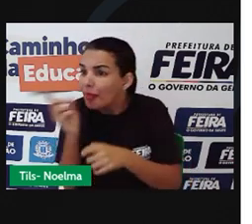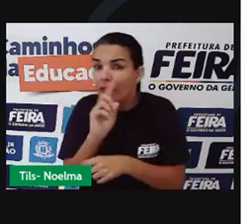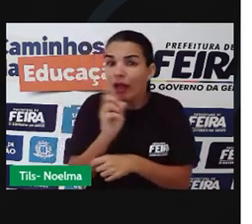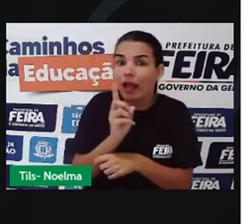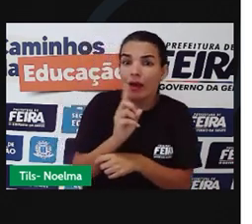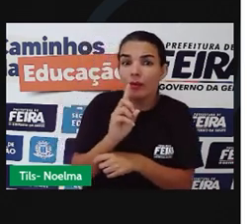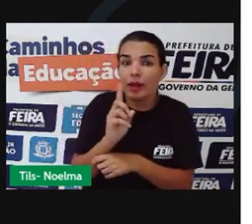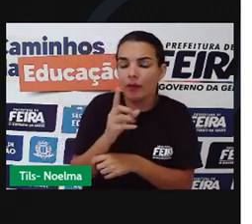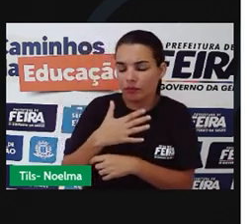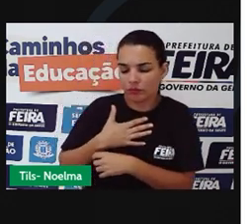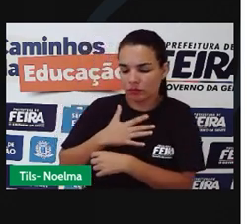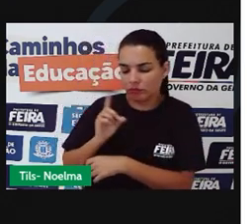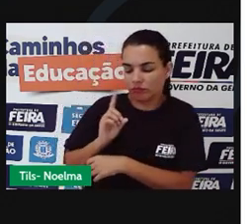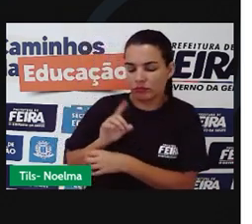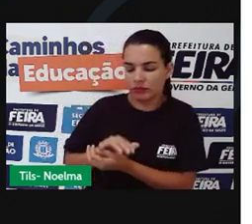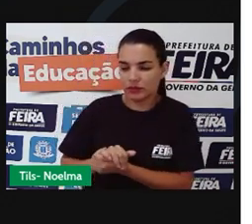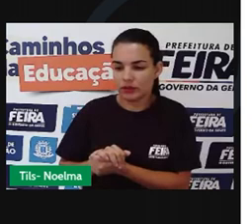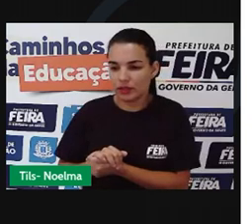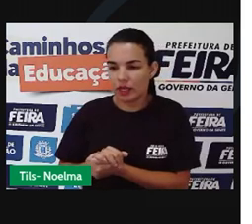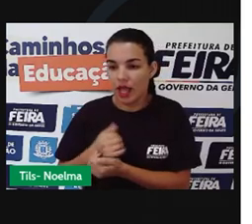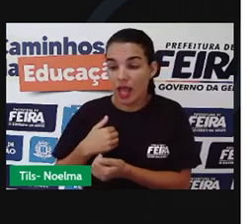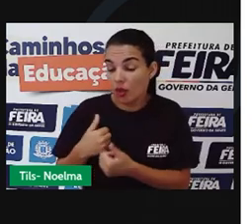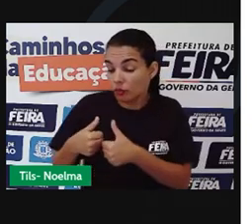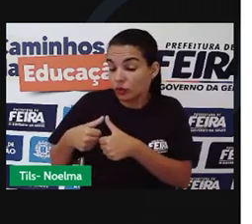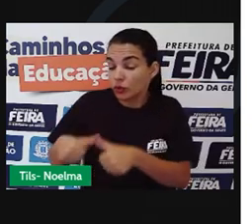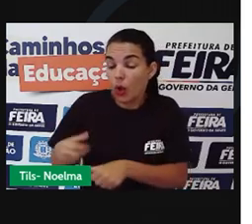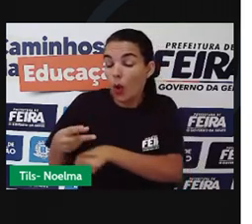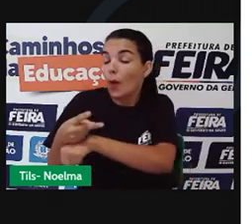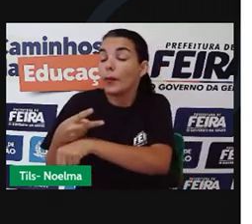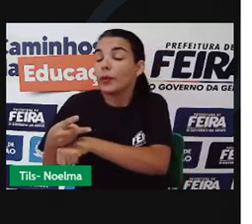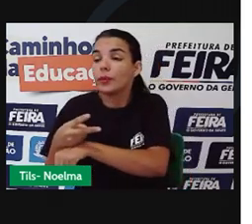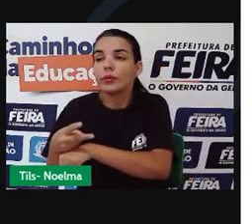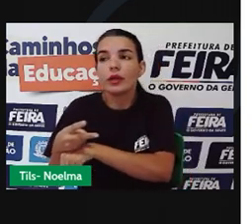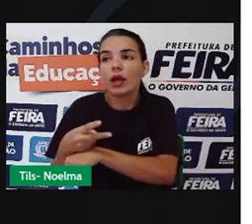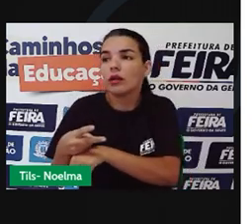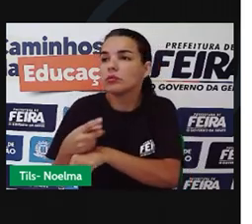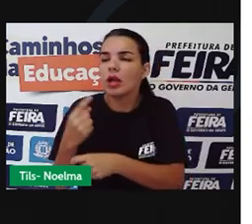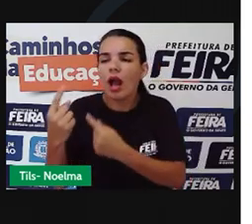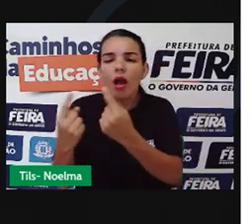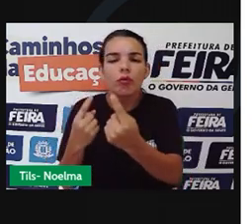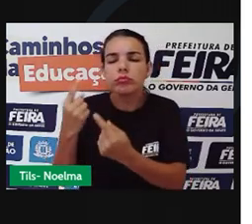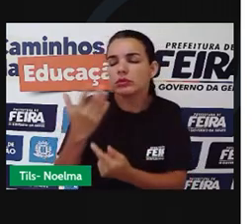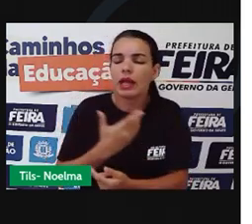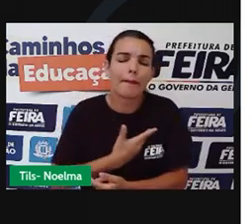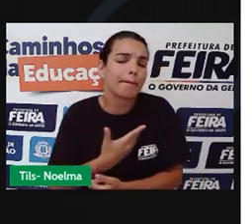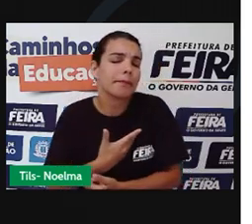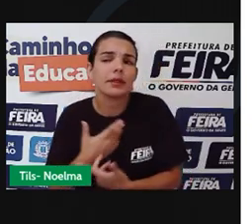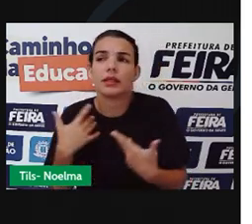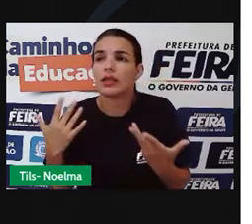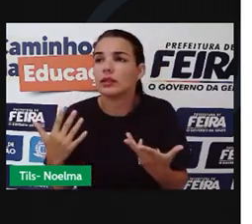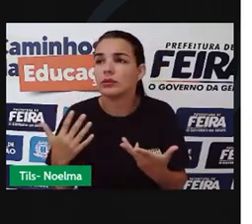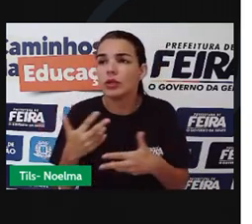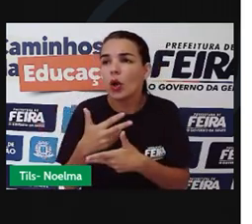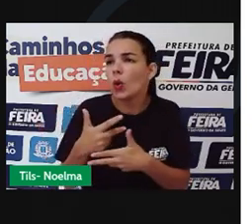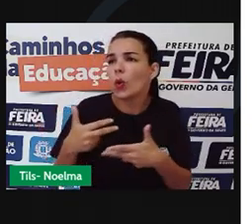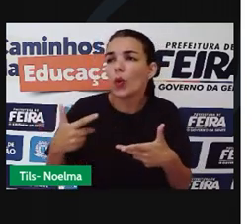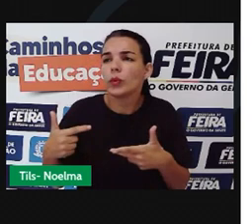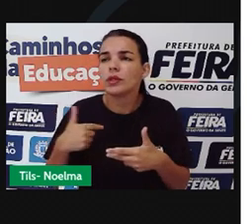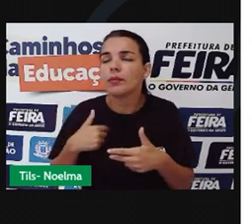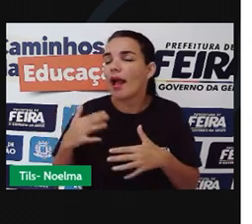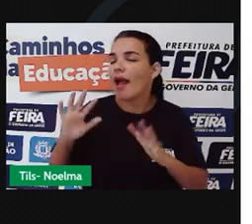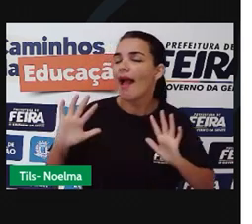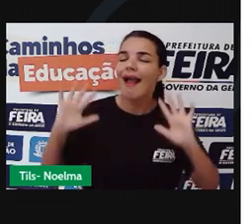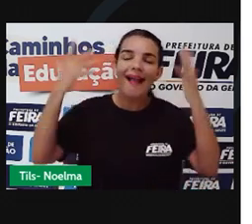Não, não sou eu, não. Eu tô só procurando alguns amigos, algumas coisas pra me